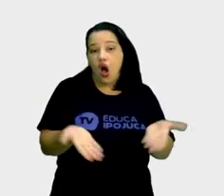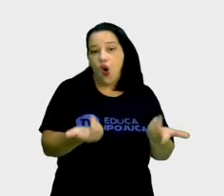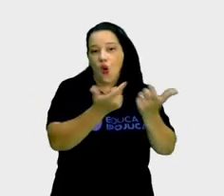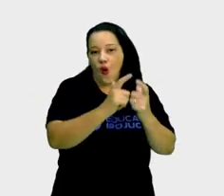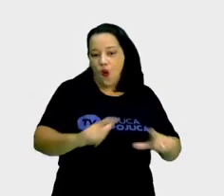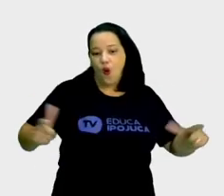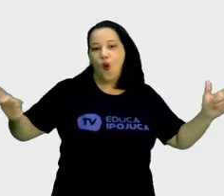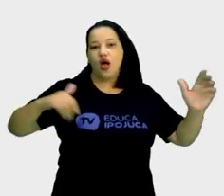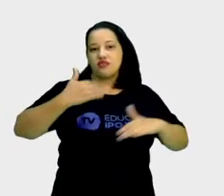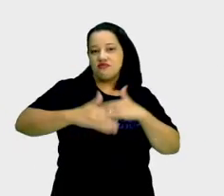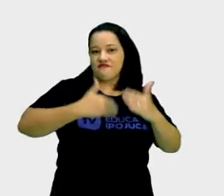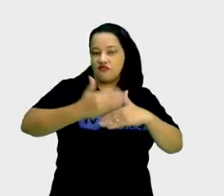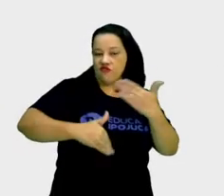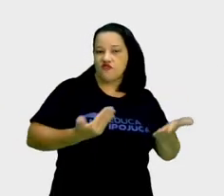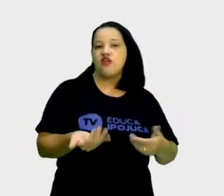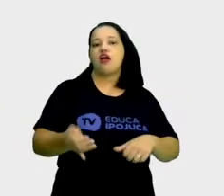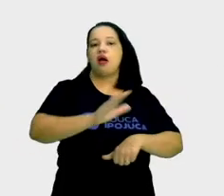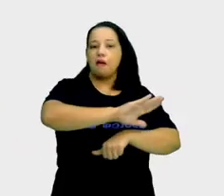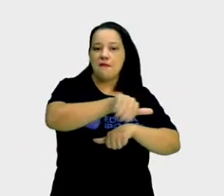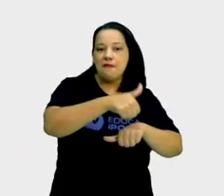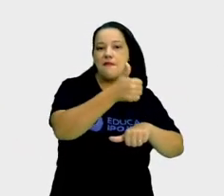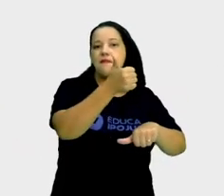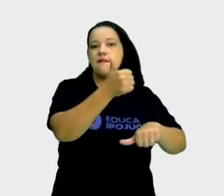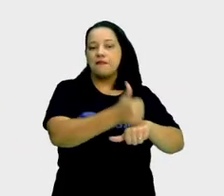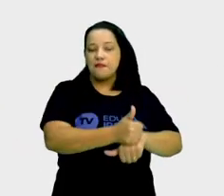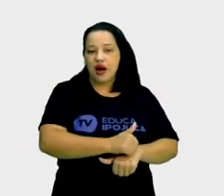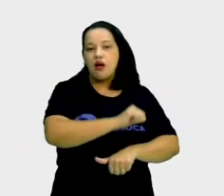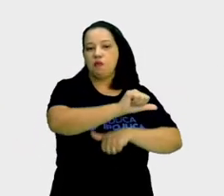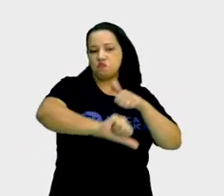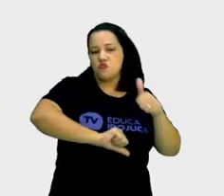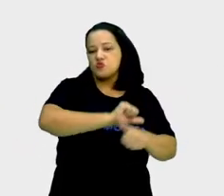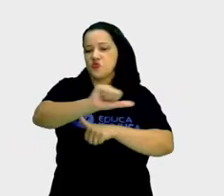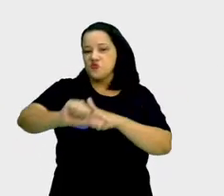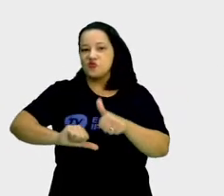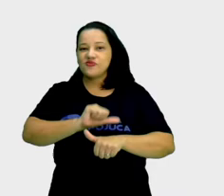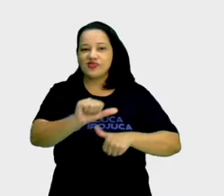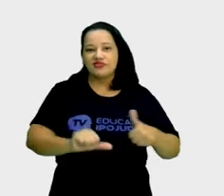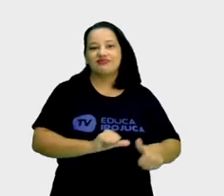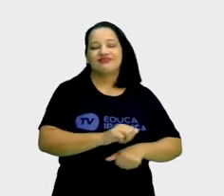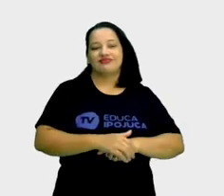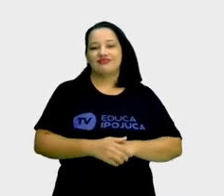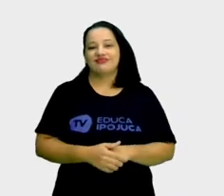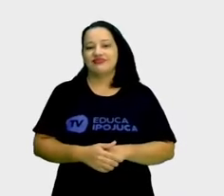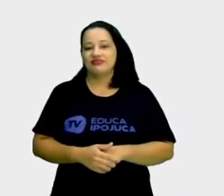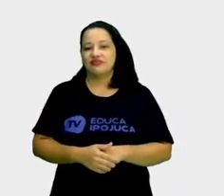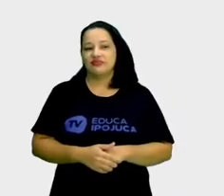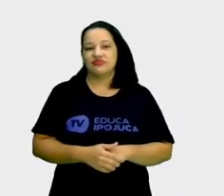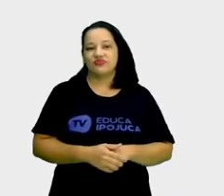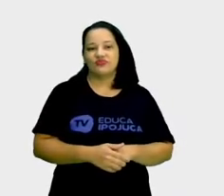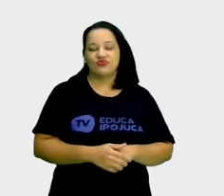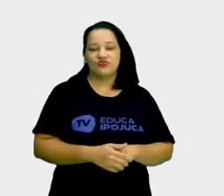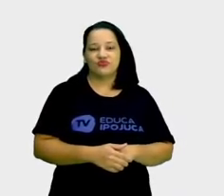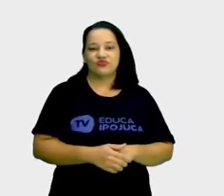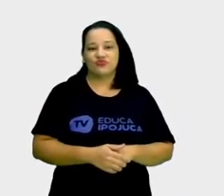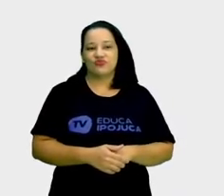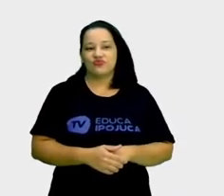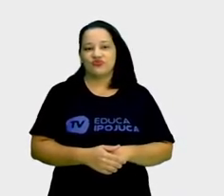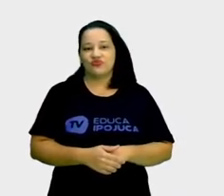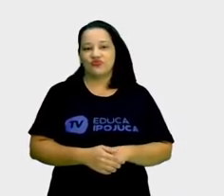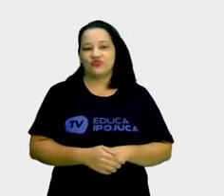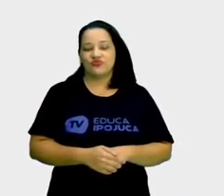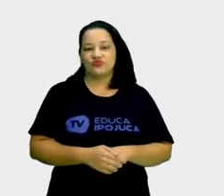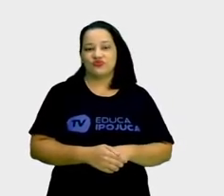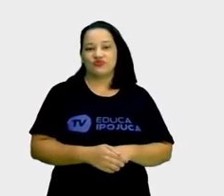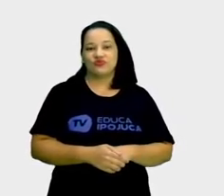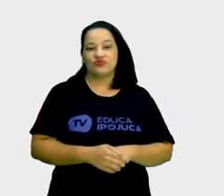já cresceu tudo, cresceu a praça, cresceu a praça, mudou a praça, mudou tudo. As suas praias ocultaram da